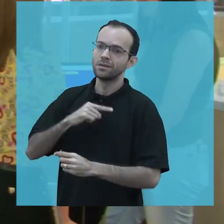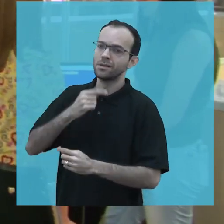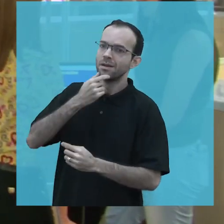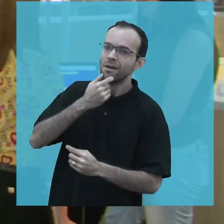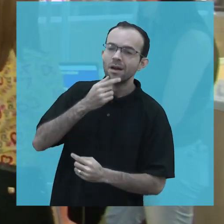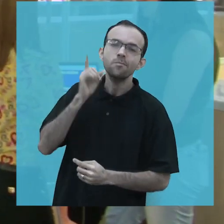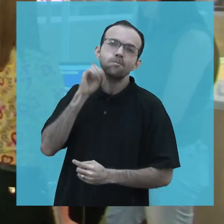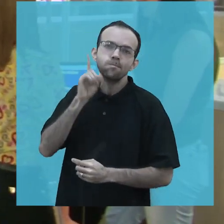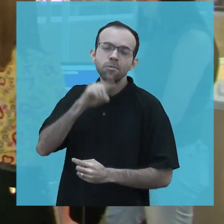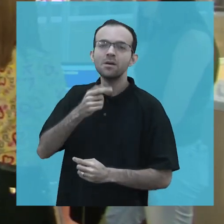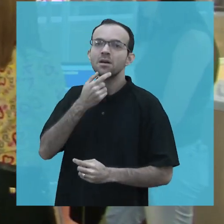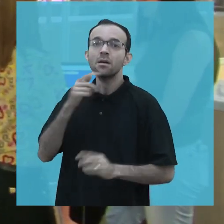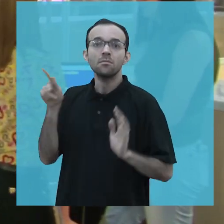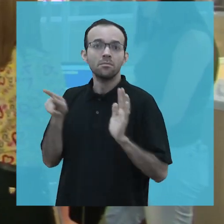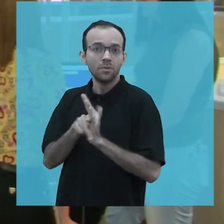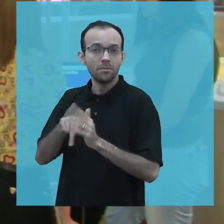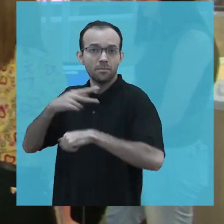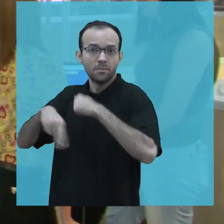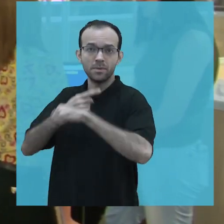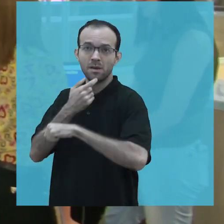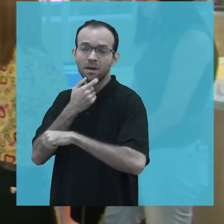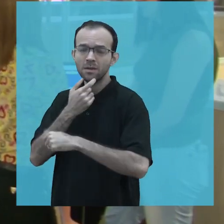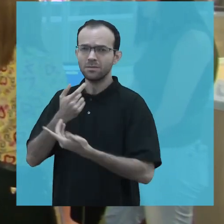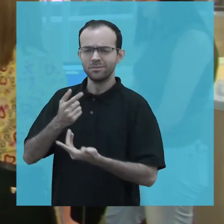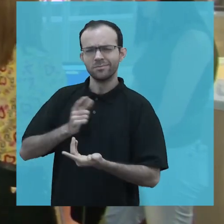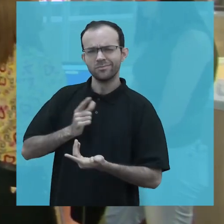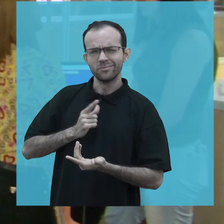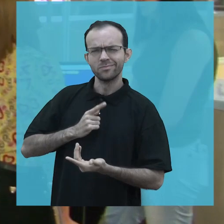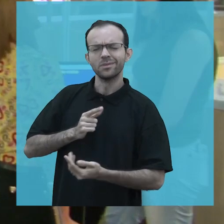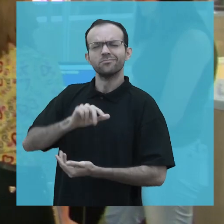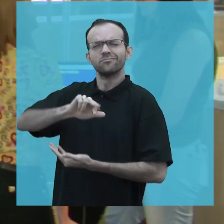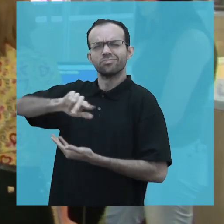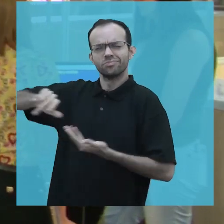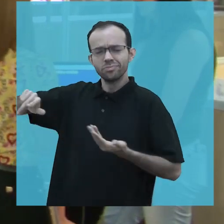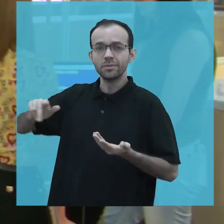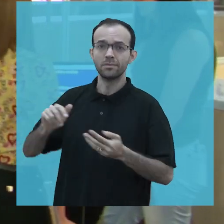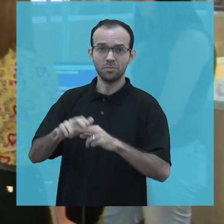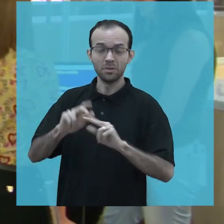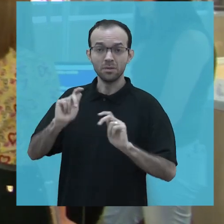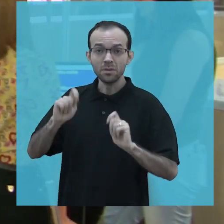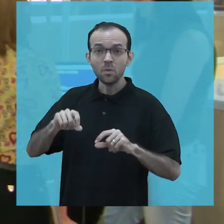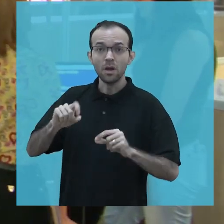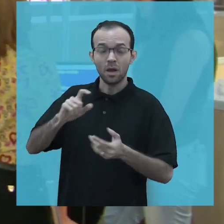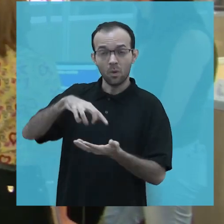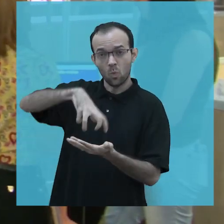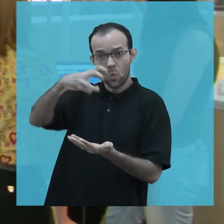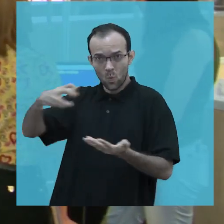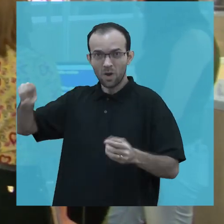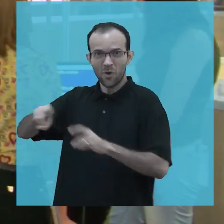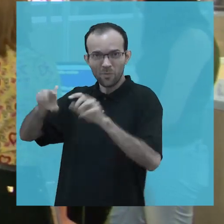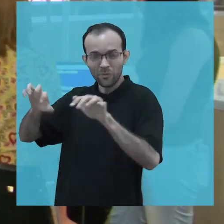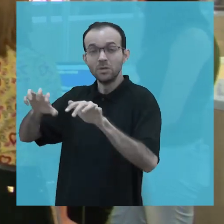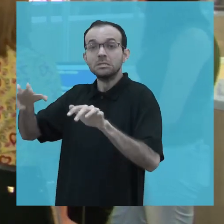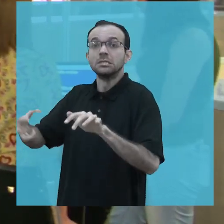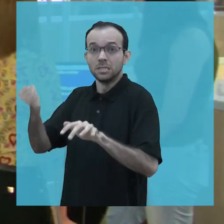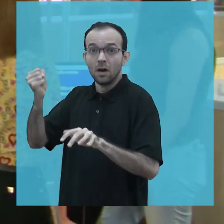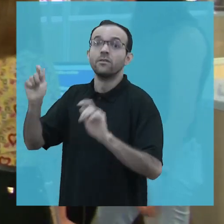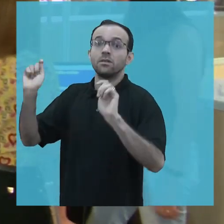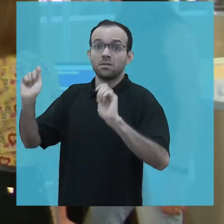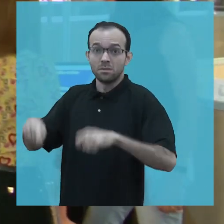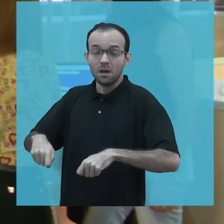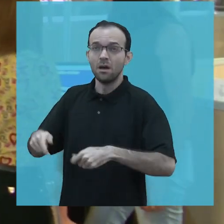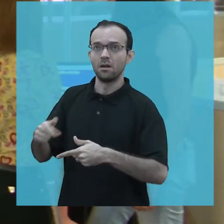são mais vozes. Tem a variação do inglês americano, inglês britânico e daí vai. Então você pode trabalhar com tudo isso, você pode salvar